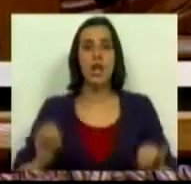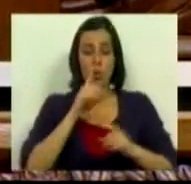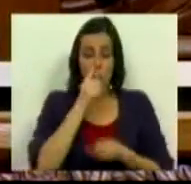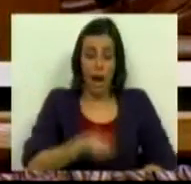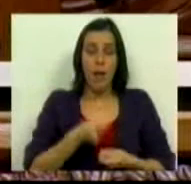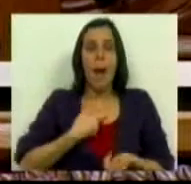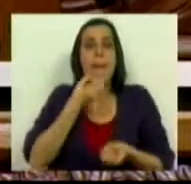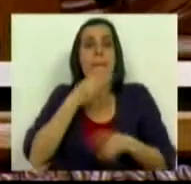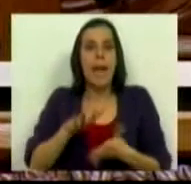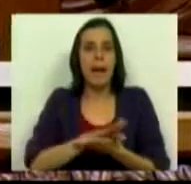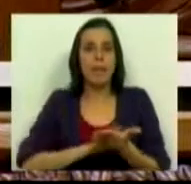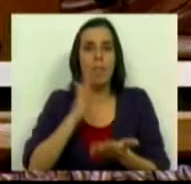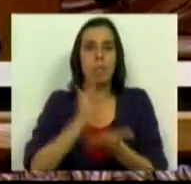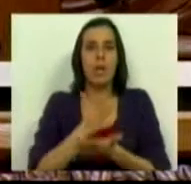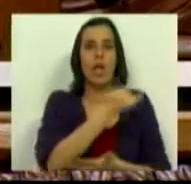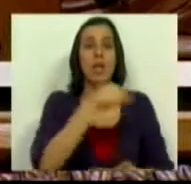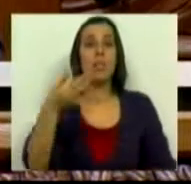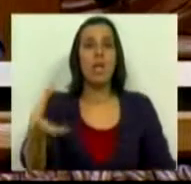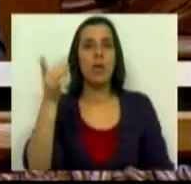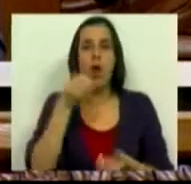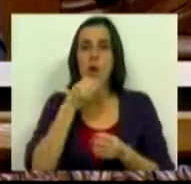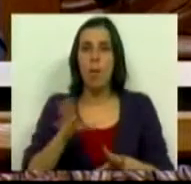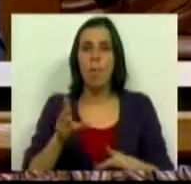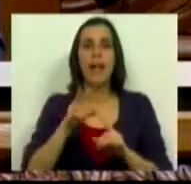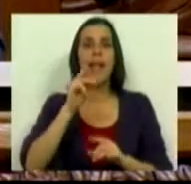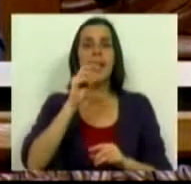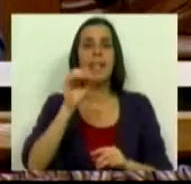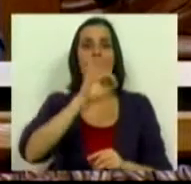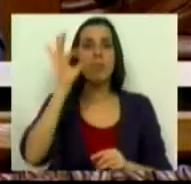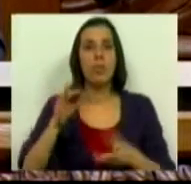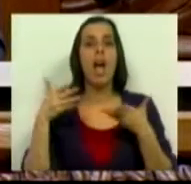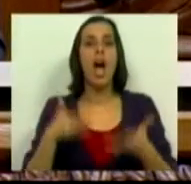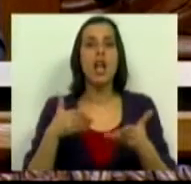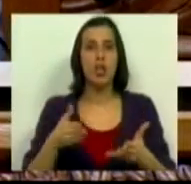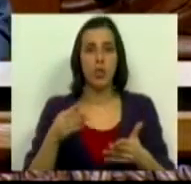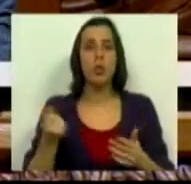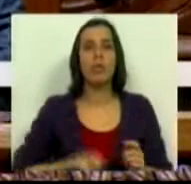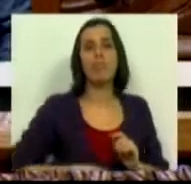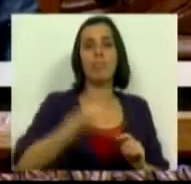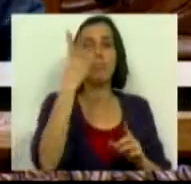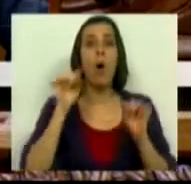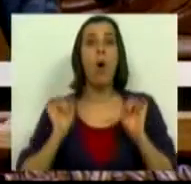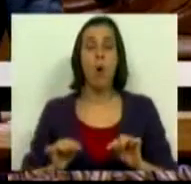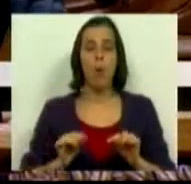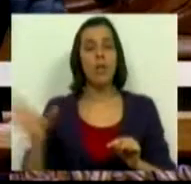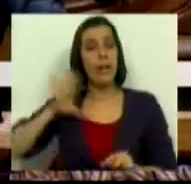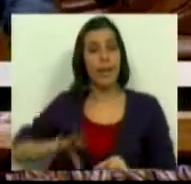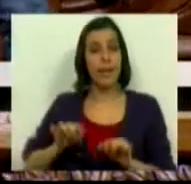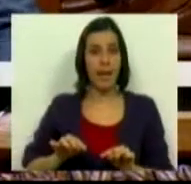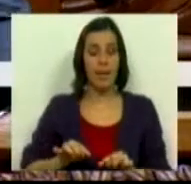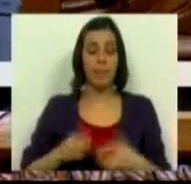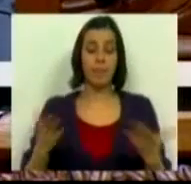agricultor perderá até 2019 mais do que 30% das ajudas unitárias que hoje recebe.